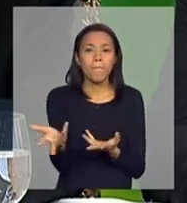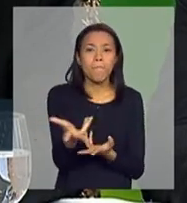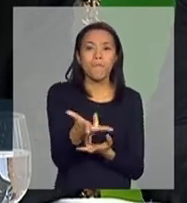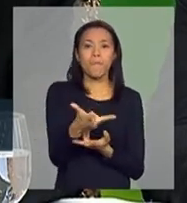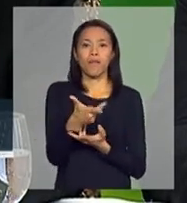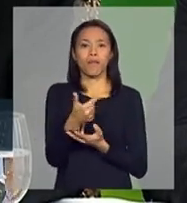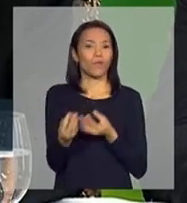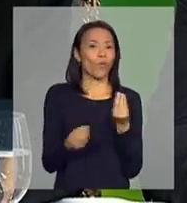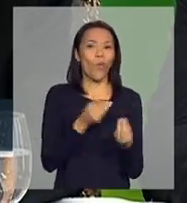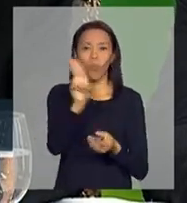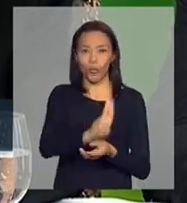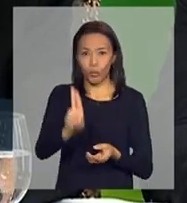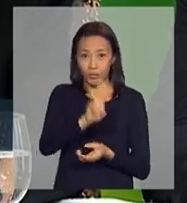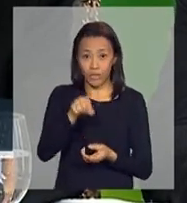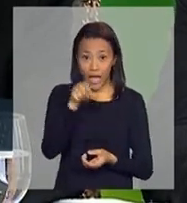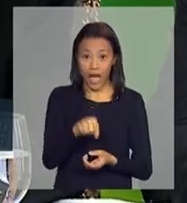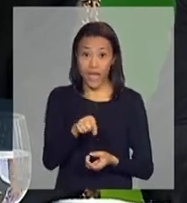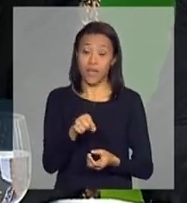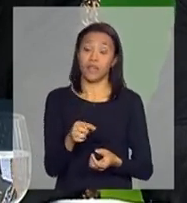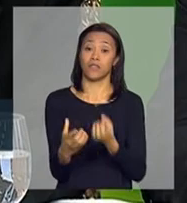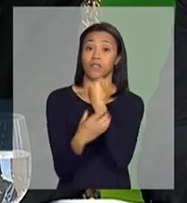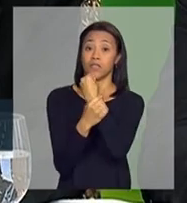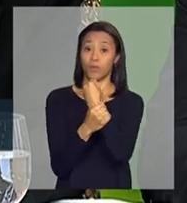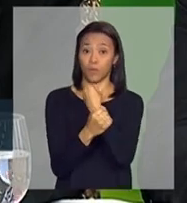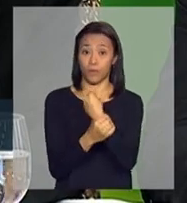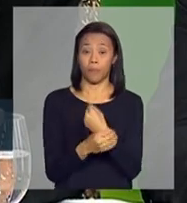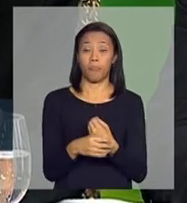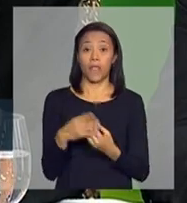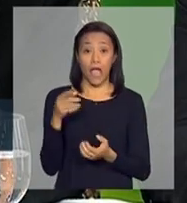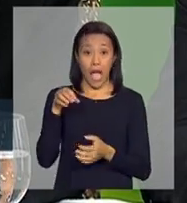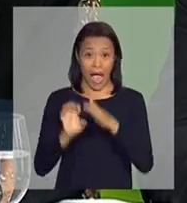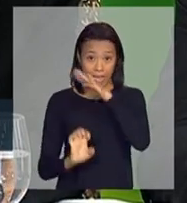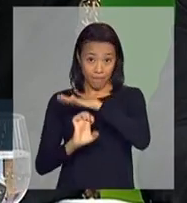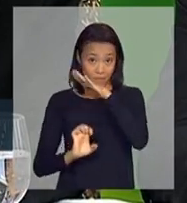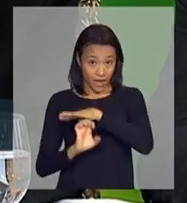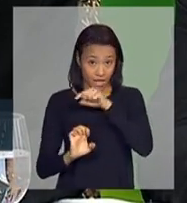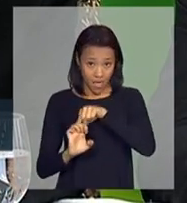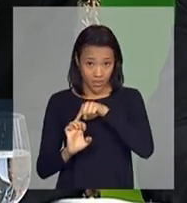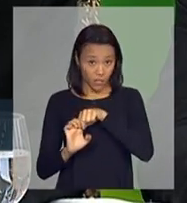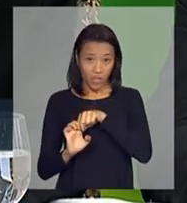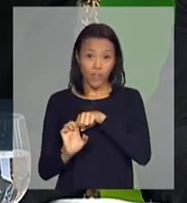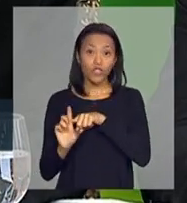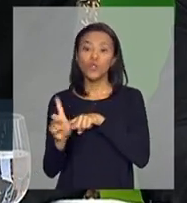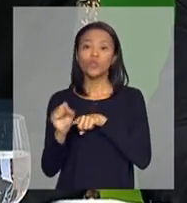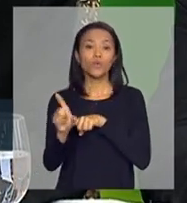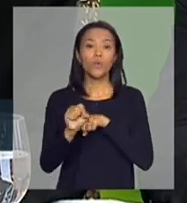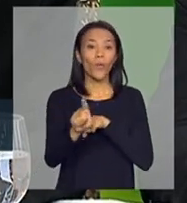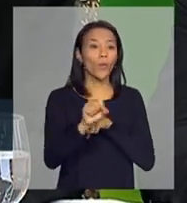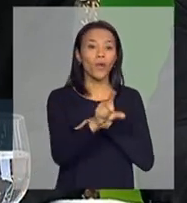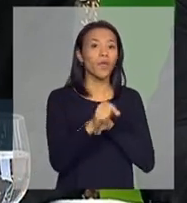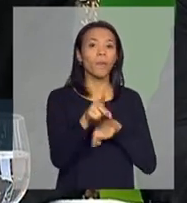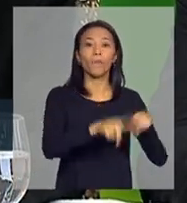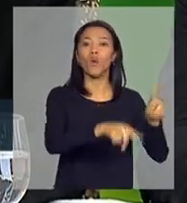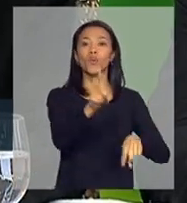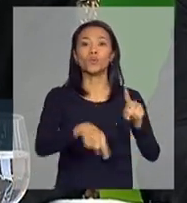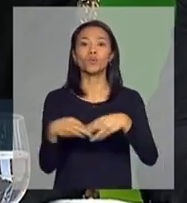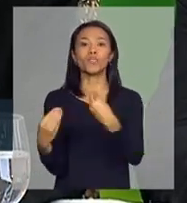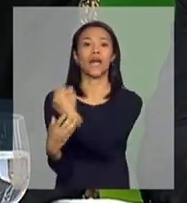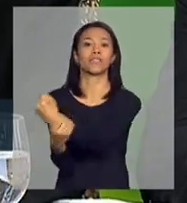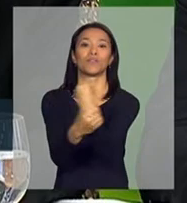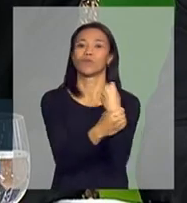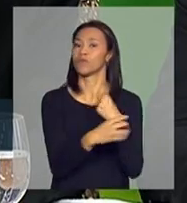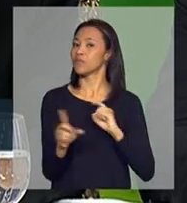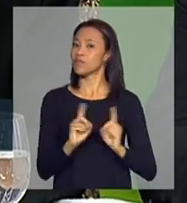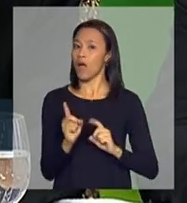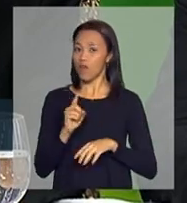dos seguros. A seguradora, não mais ela que escolherá quais os produtos deve segurar, aonde deve fazer o seguro.